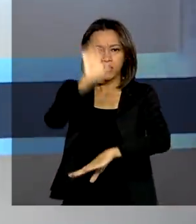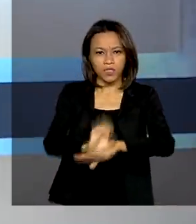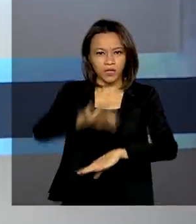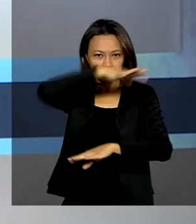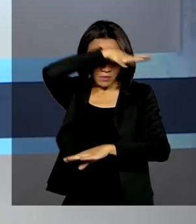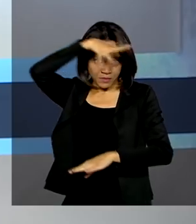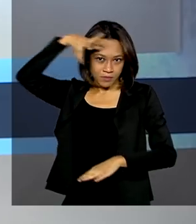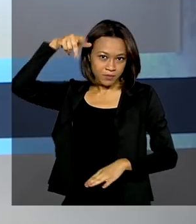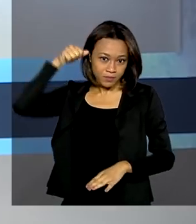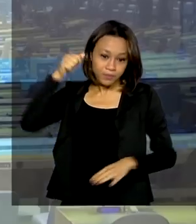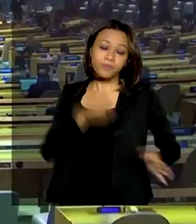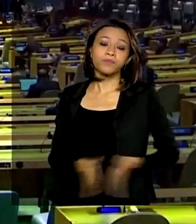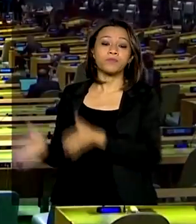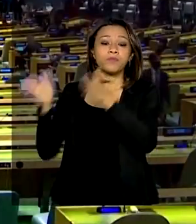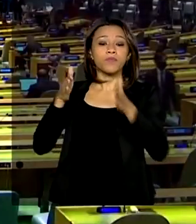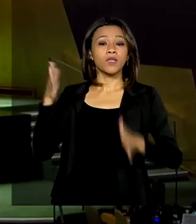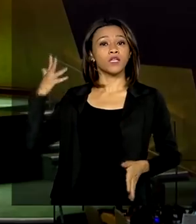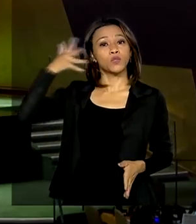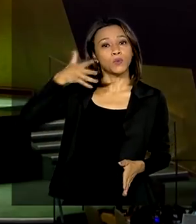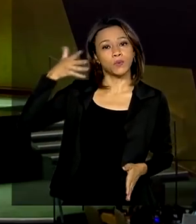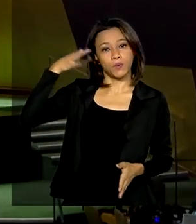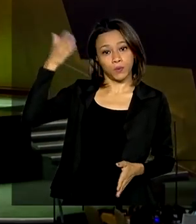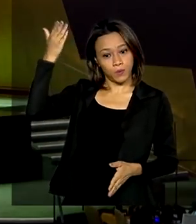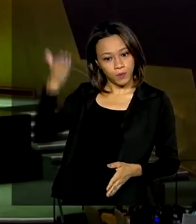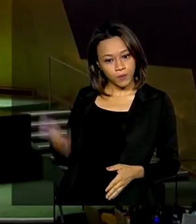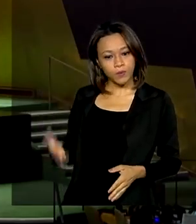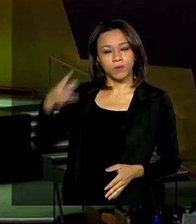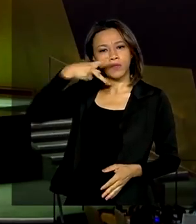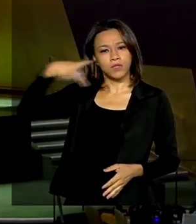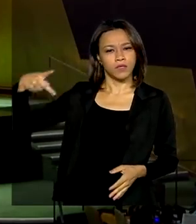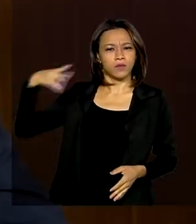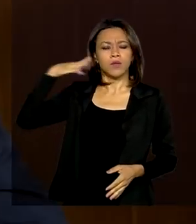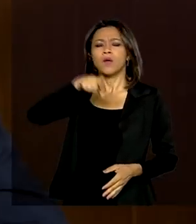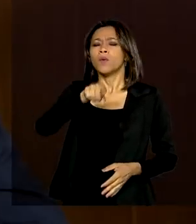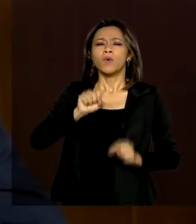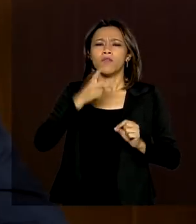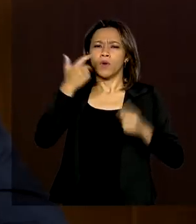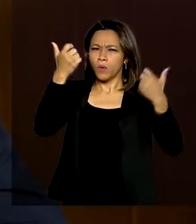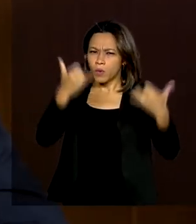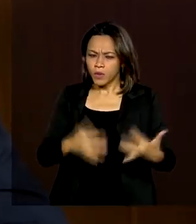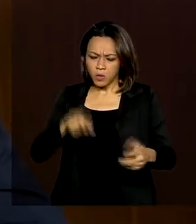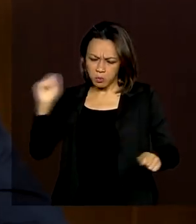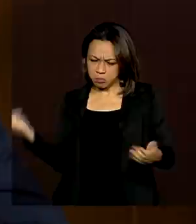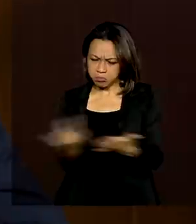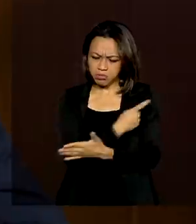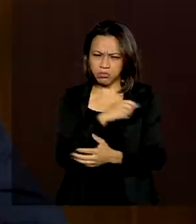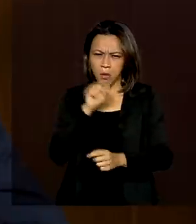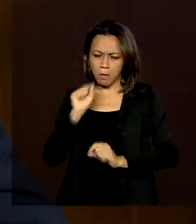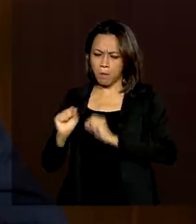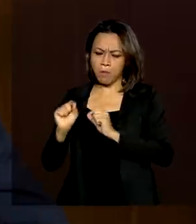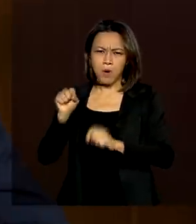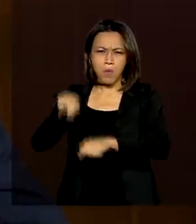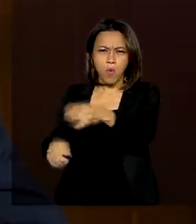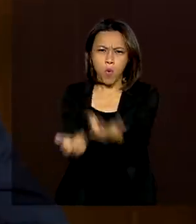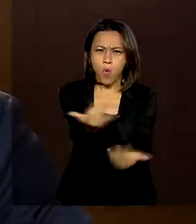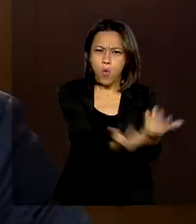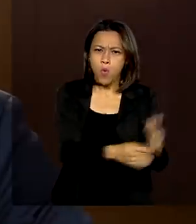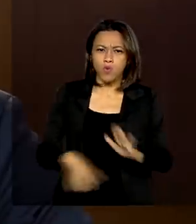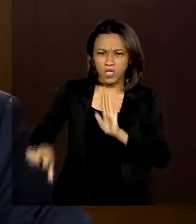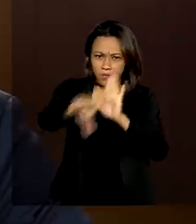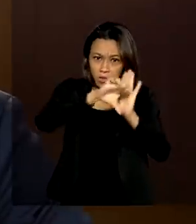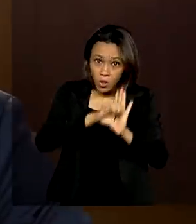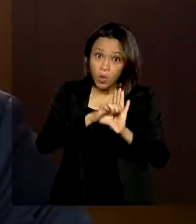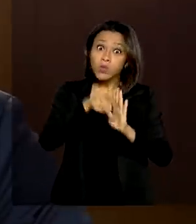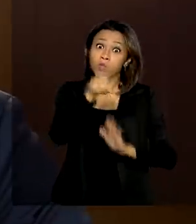Em discurso na ONU, presidente Jair Bolsonaro diz que os focos criminosos de incêndio no Pantanal e na Amazônia